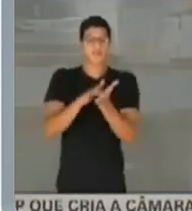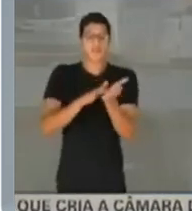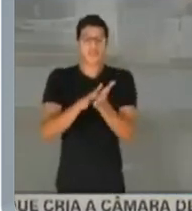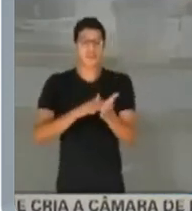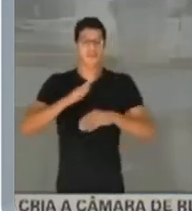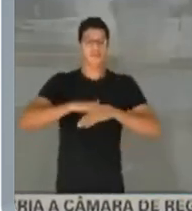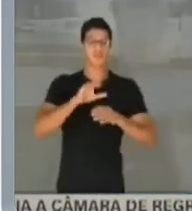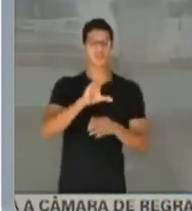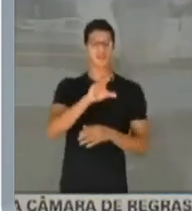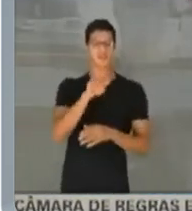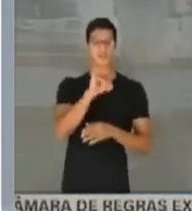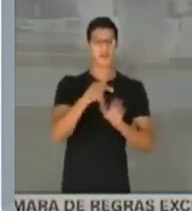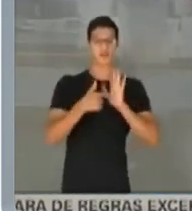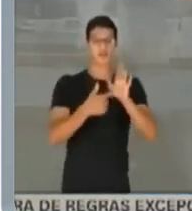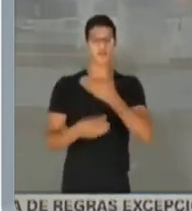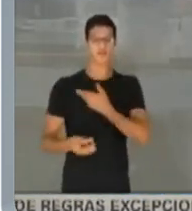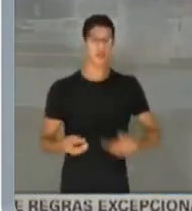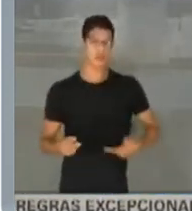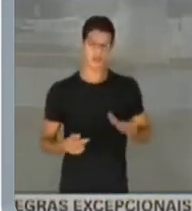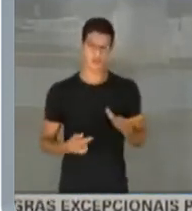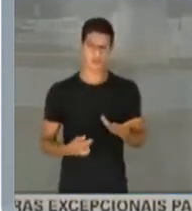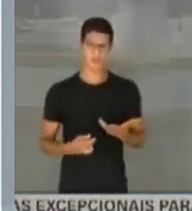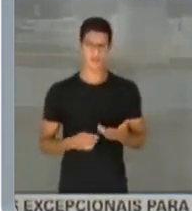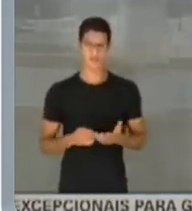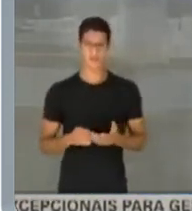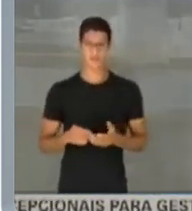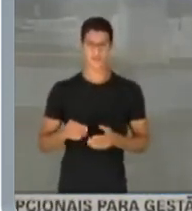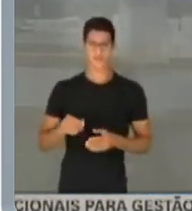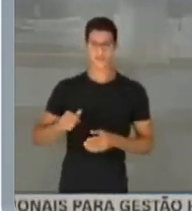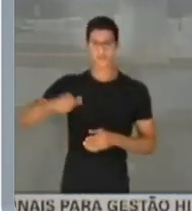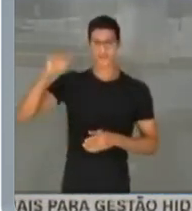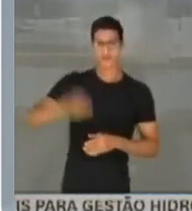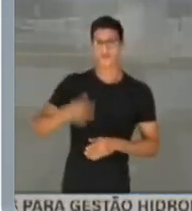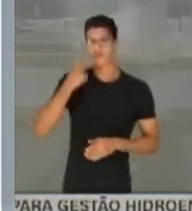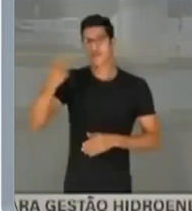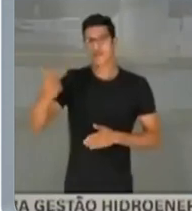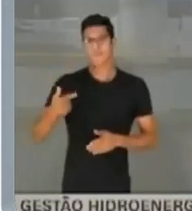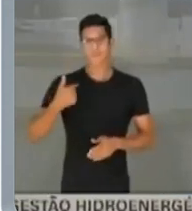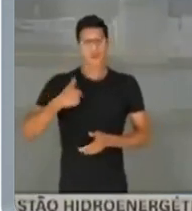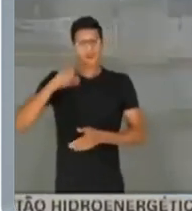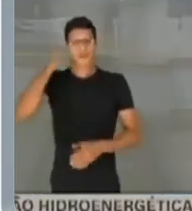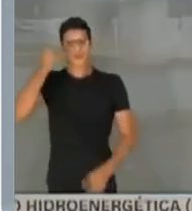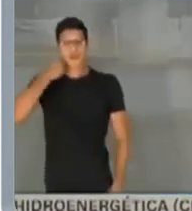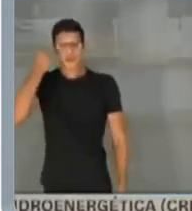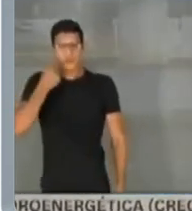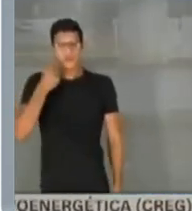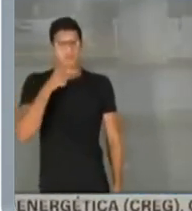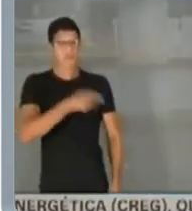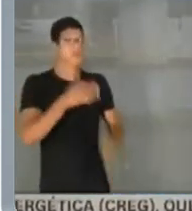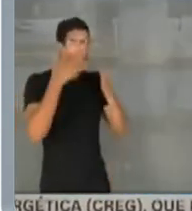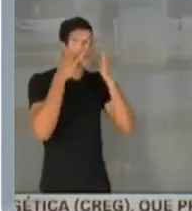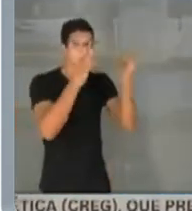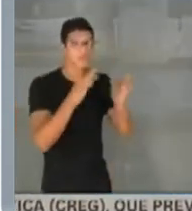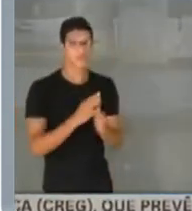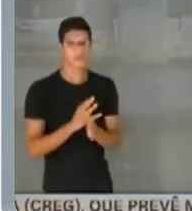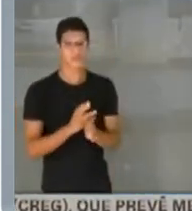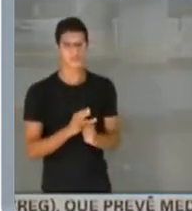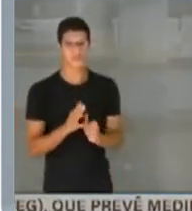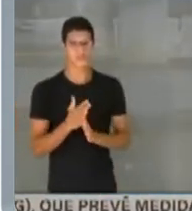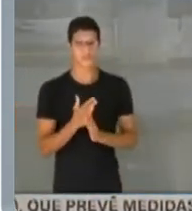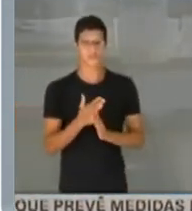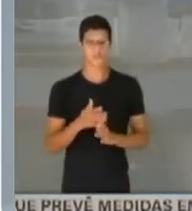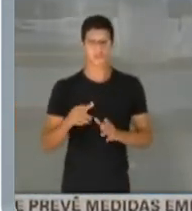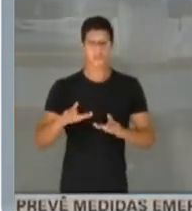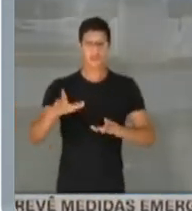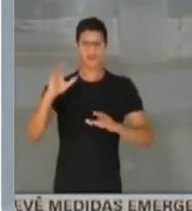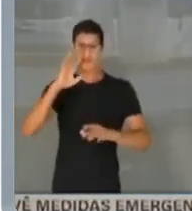faz uma CPI e não indicia o governador. Senador, quem é o senhor para falar de donidade? Eu sou, eu sou, eu sou senador e o senhor é testemunhante. é acusado de receber 500...